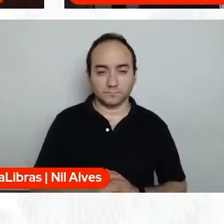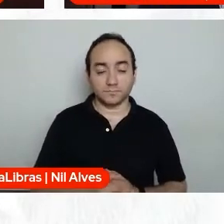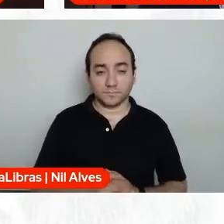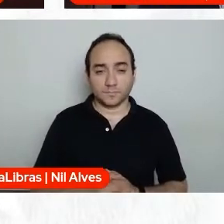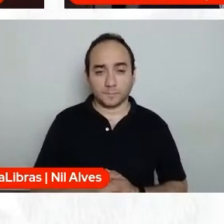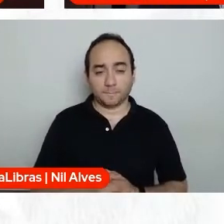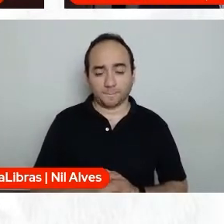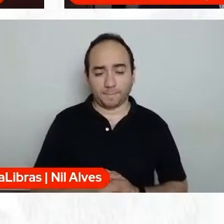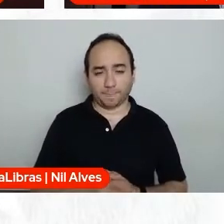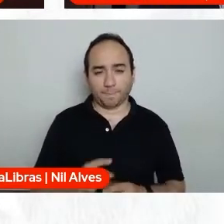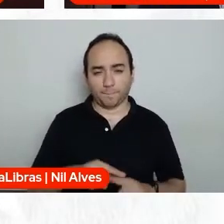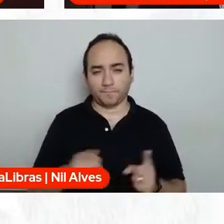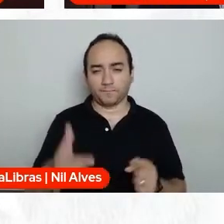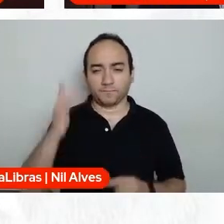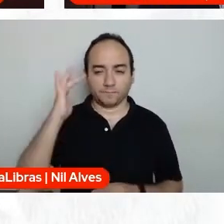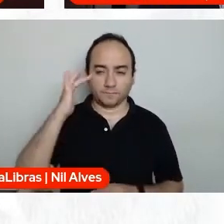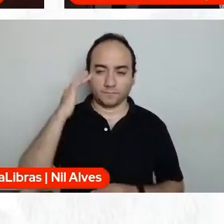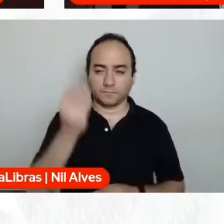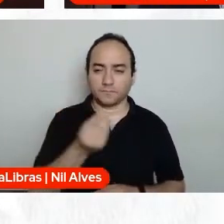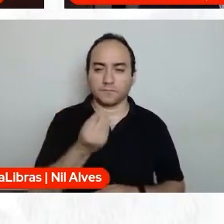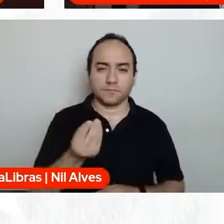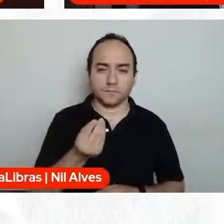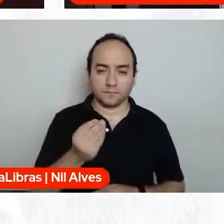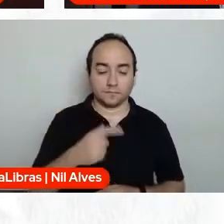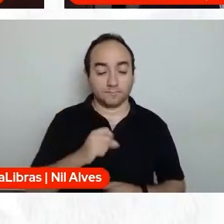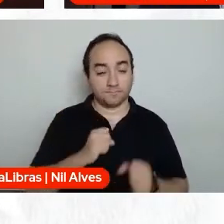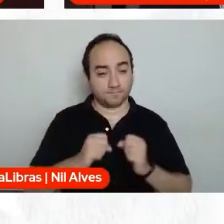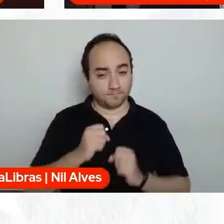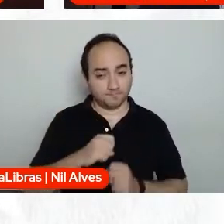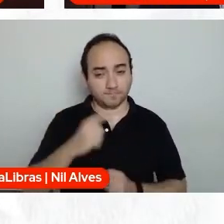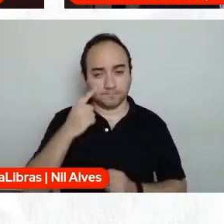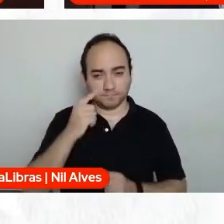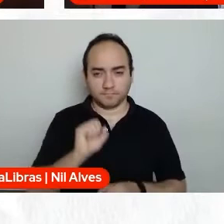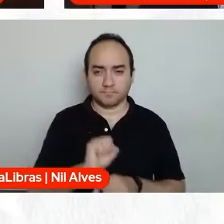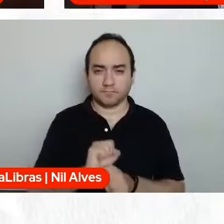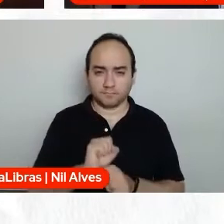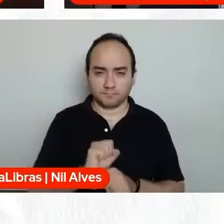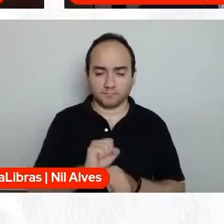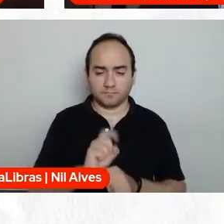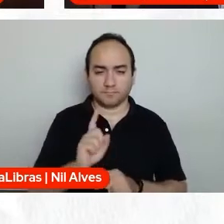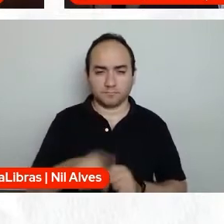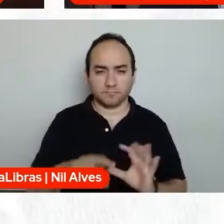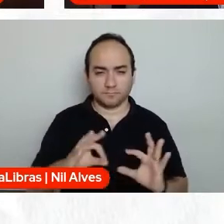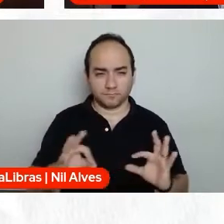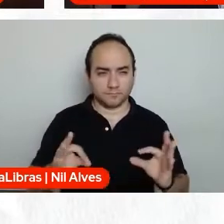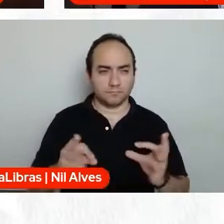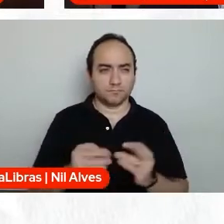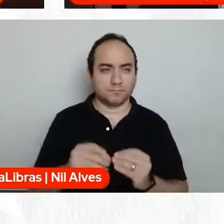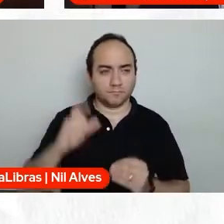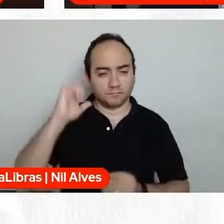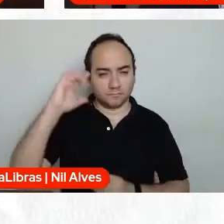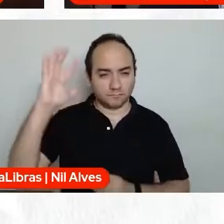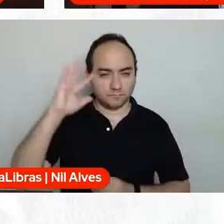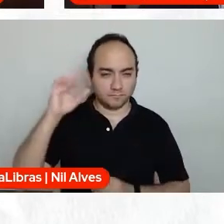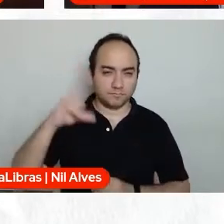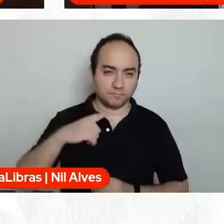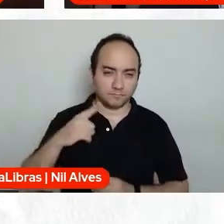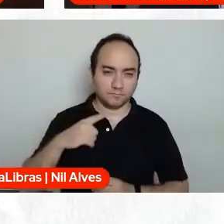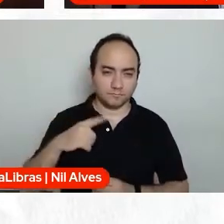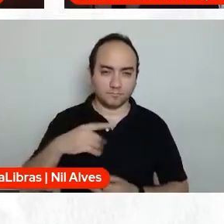mas acho, eu espero, né, que seja toda essa conscientização e essa